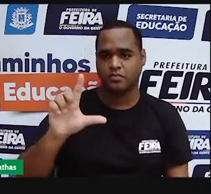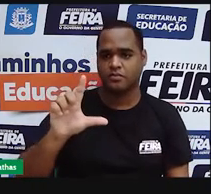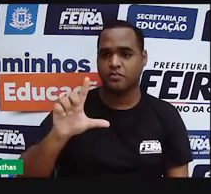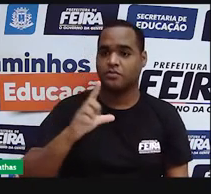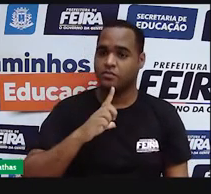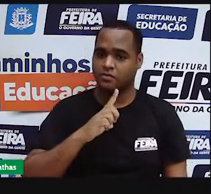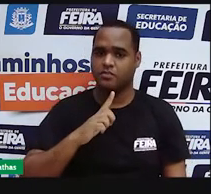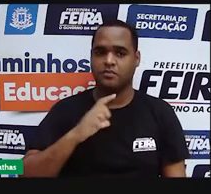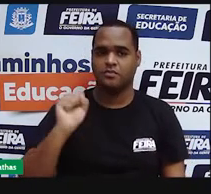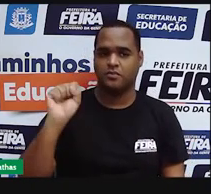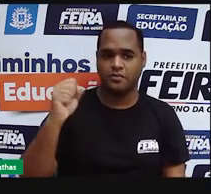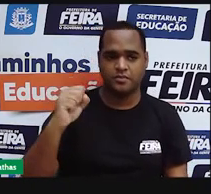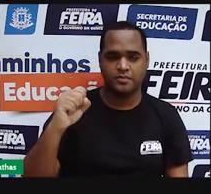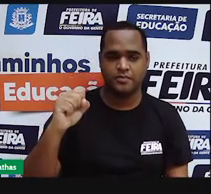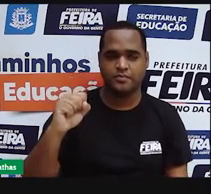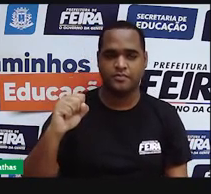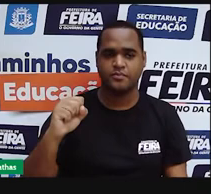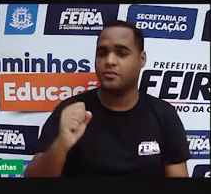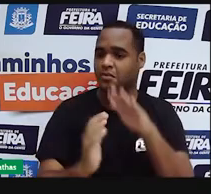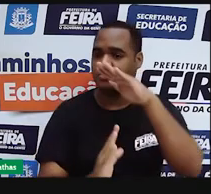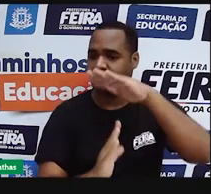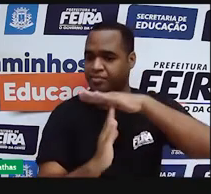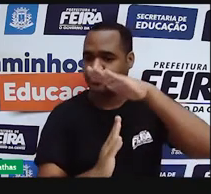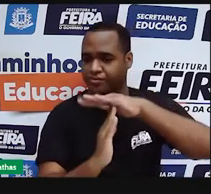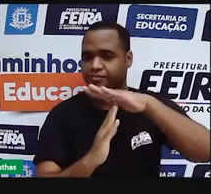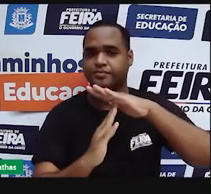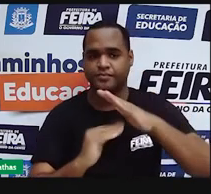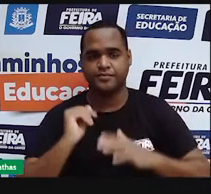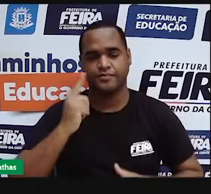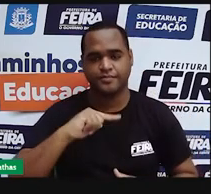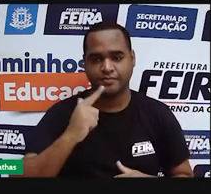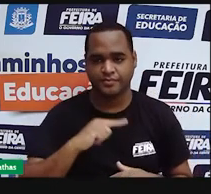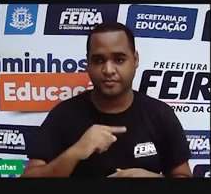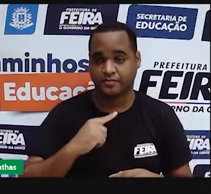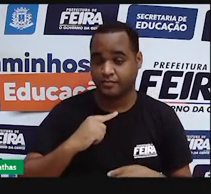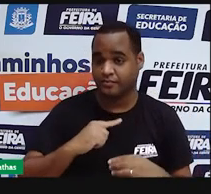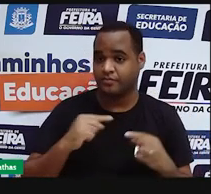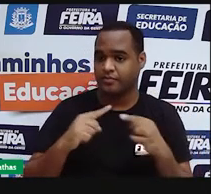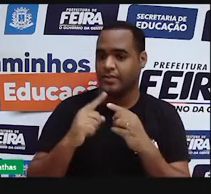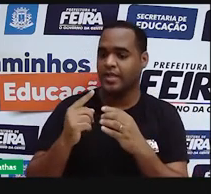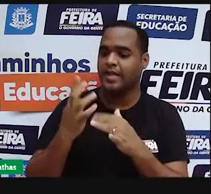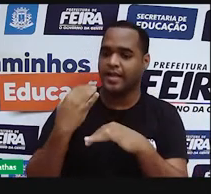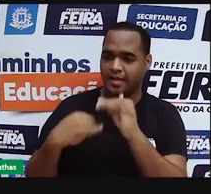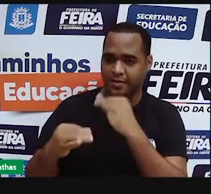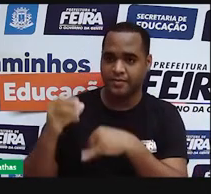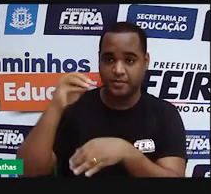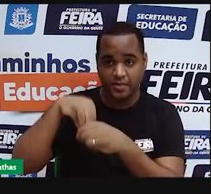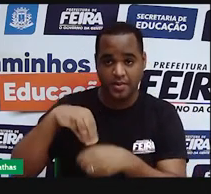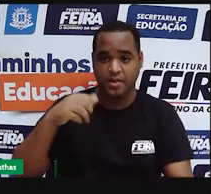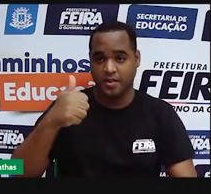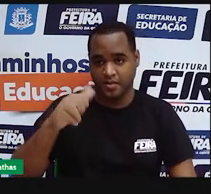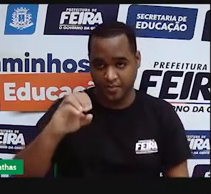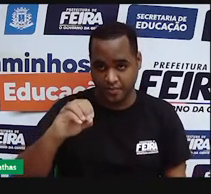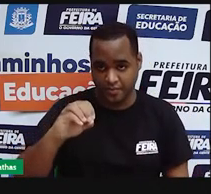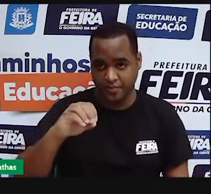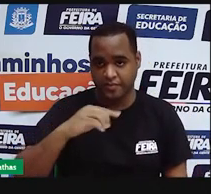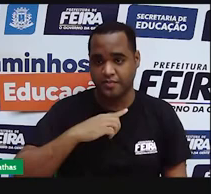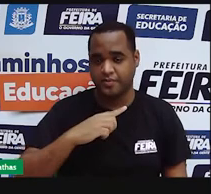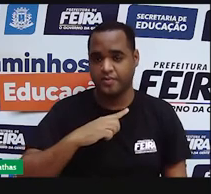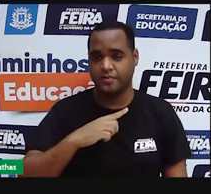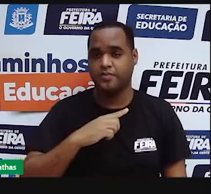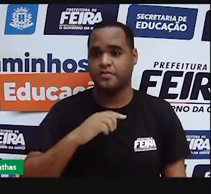os outros oito elétrons, que é também o máximo que ela comporta. Então, esse elemento químico que tem dez elétrons, ele vai ter duas camadas